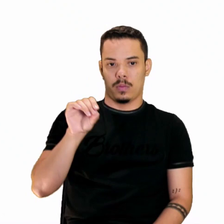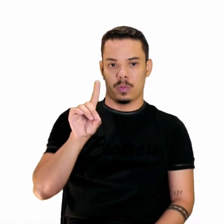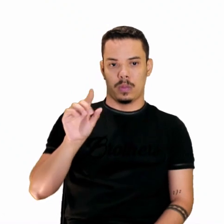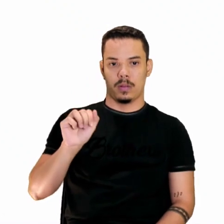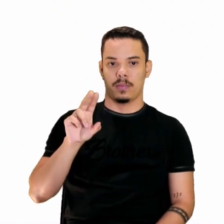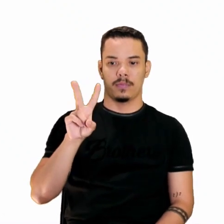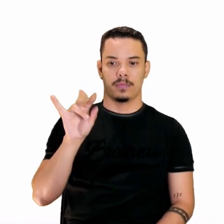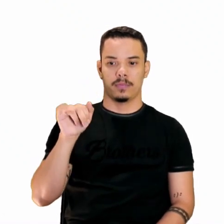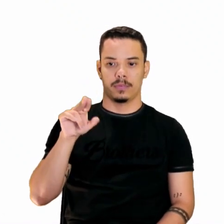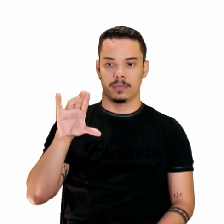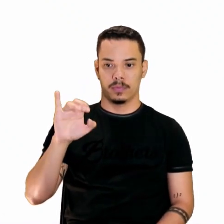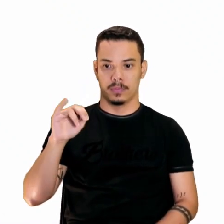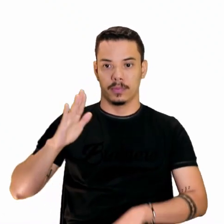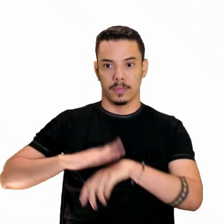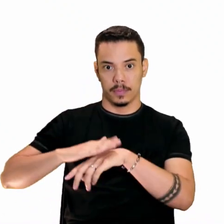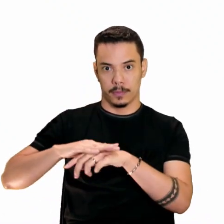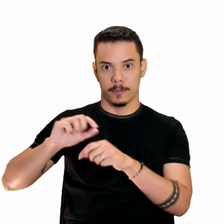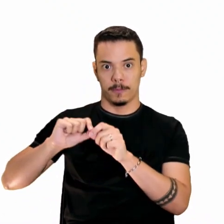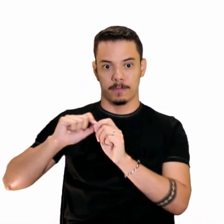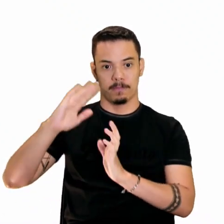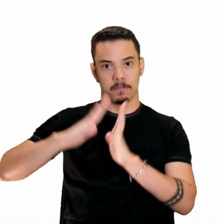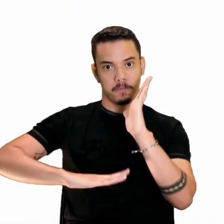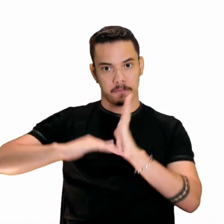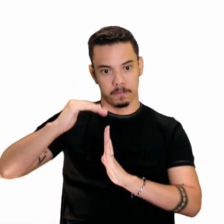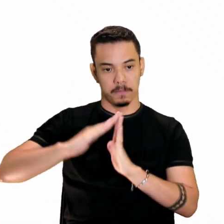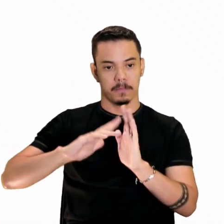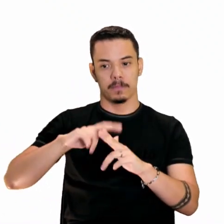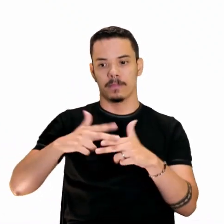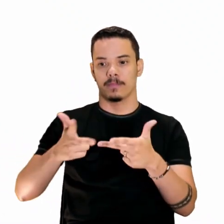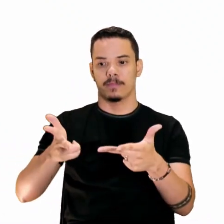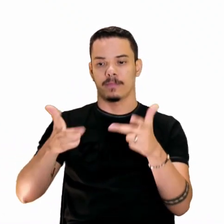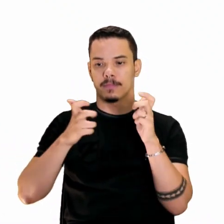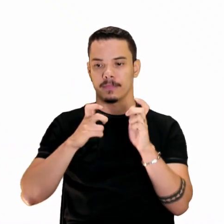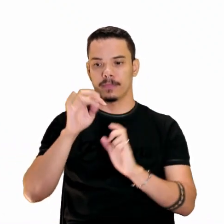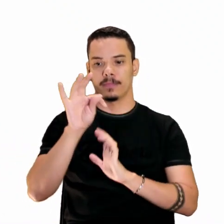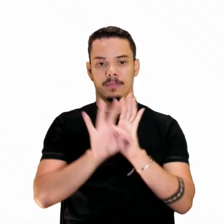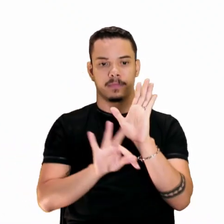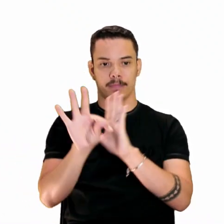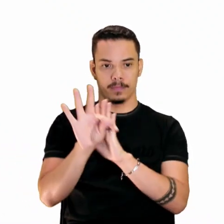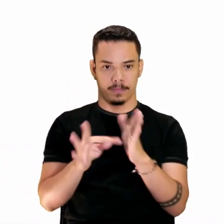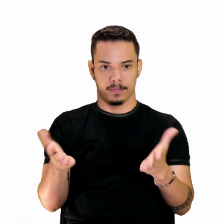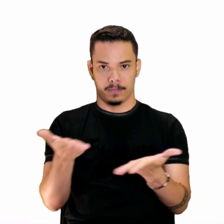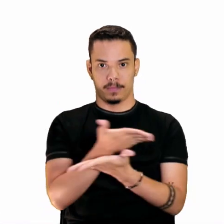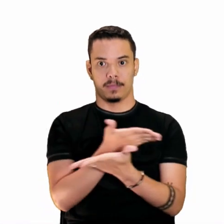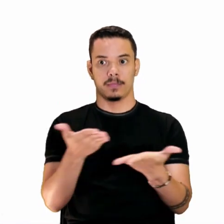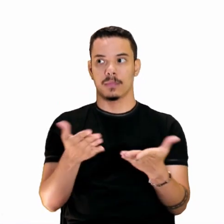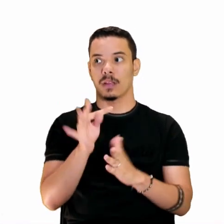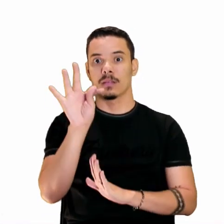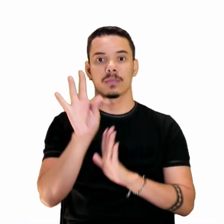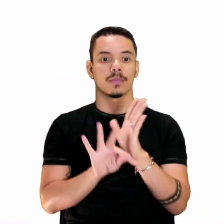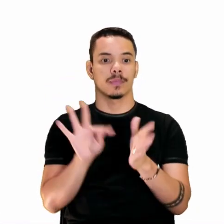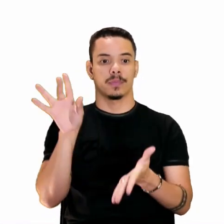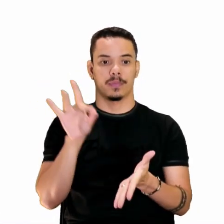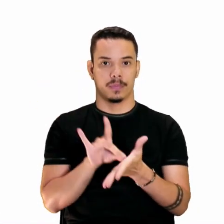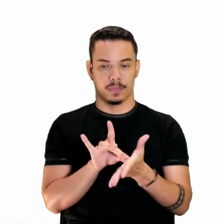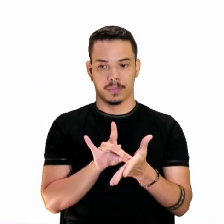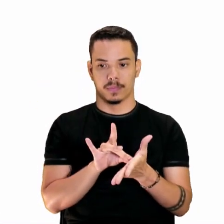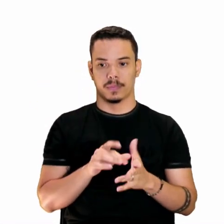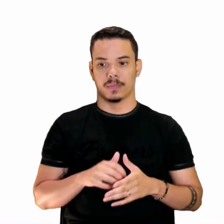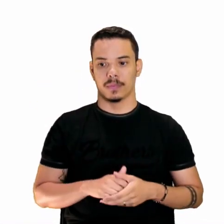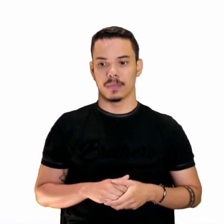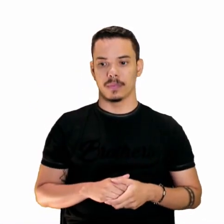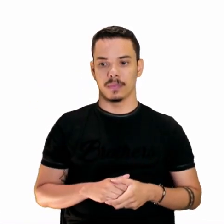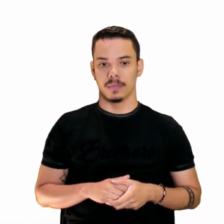Como é que a gente vai perceber a intertextualidade com o texto original? Então,